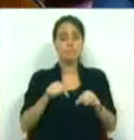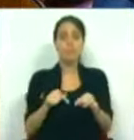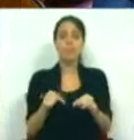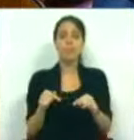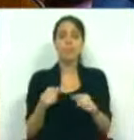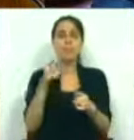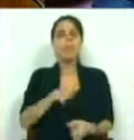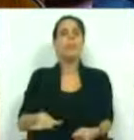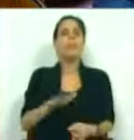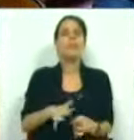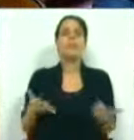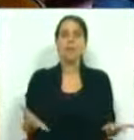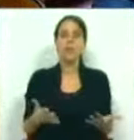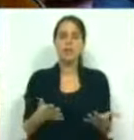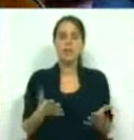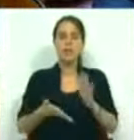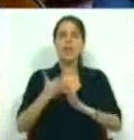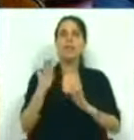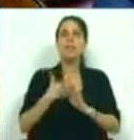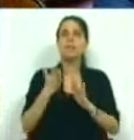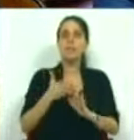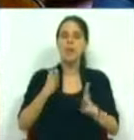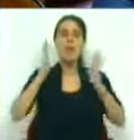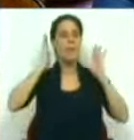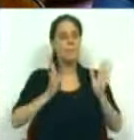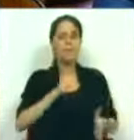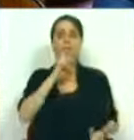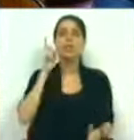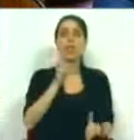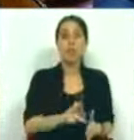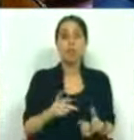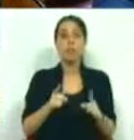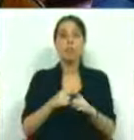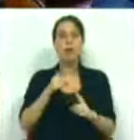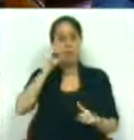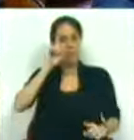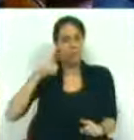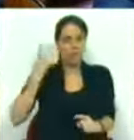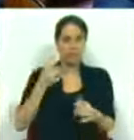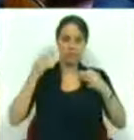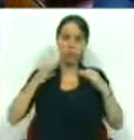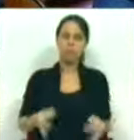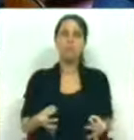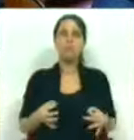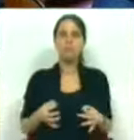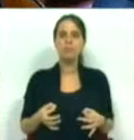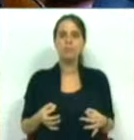pois, numa situação de emergência que requer respostas audazes e